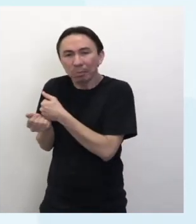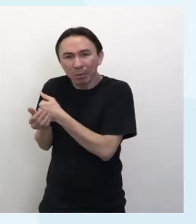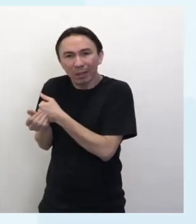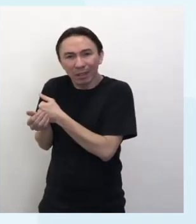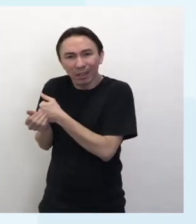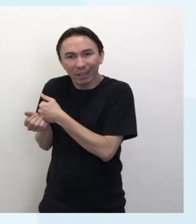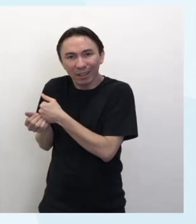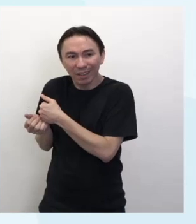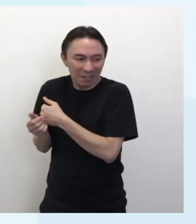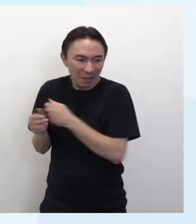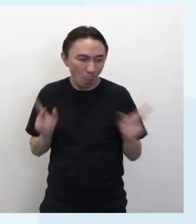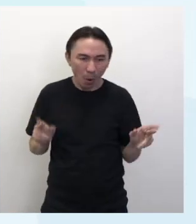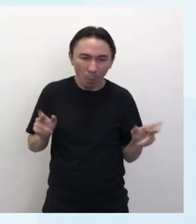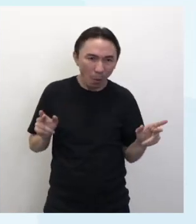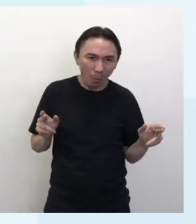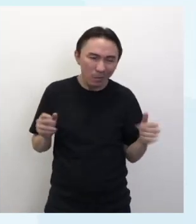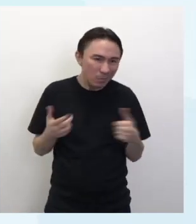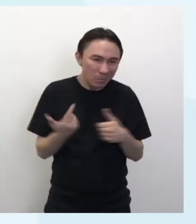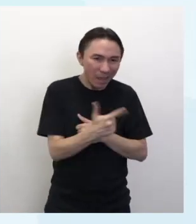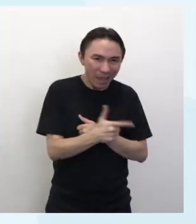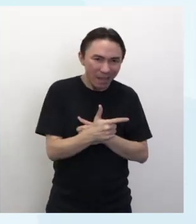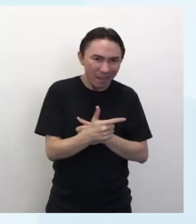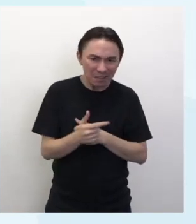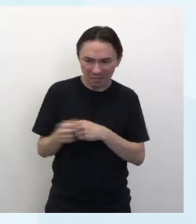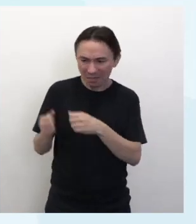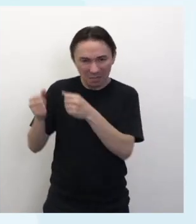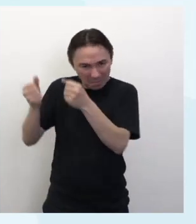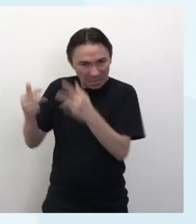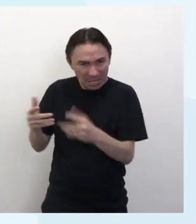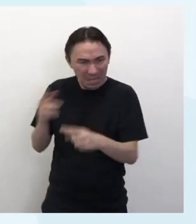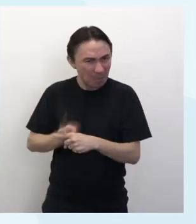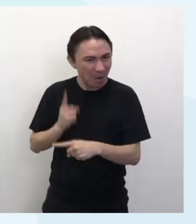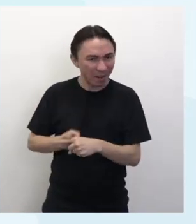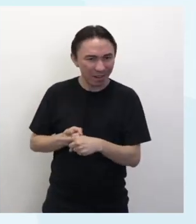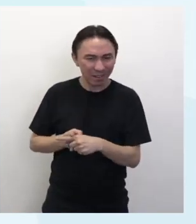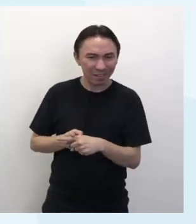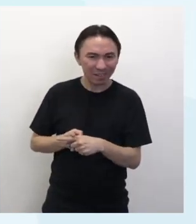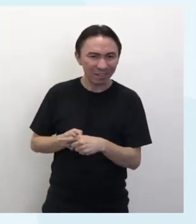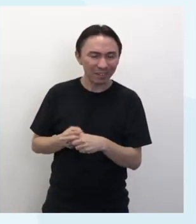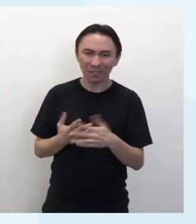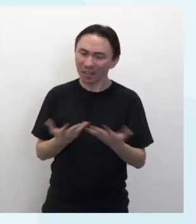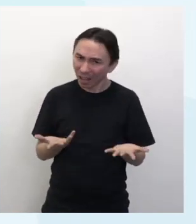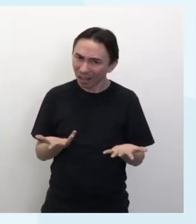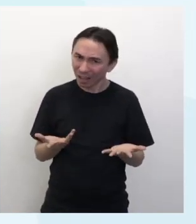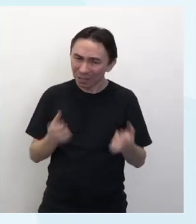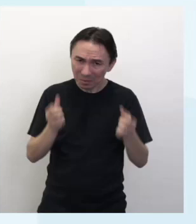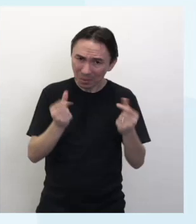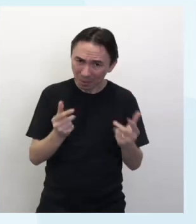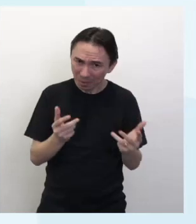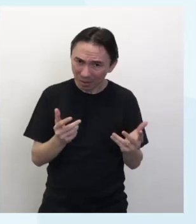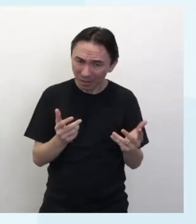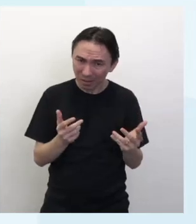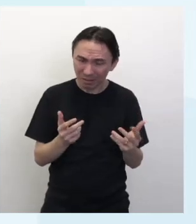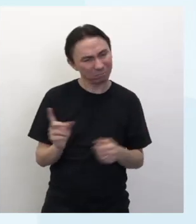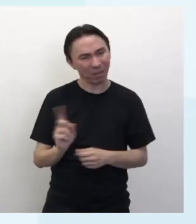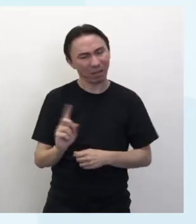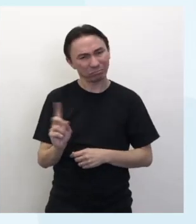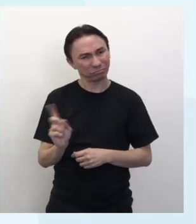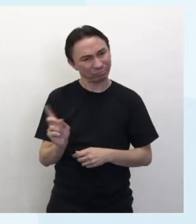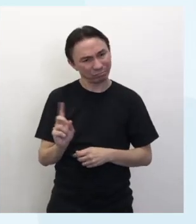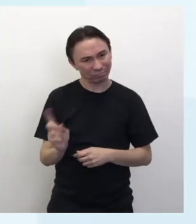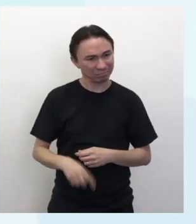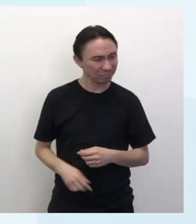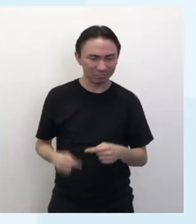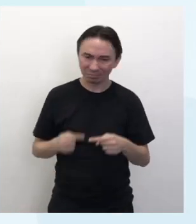carícia lacrimosa de outro tempo. Ela não tinha porque a vida dela mudou, ela lá, pois, enfim. Não, não tem